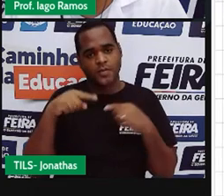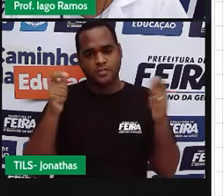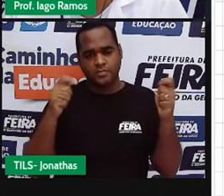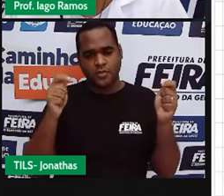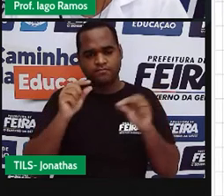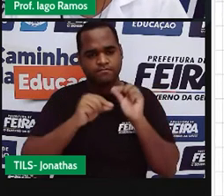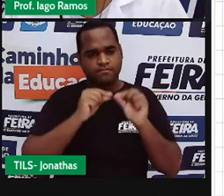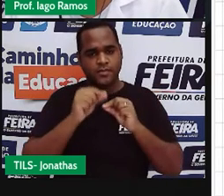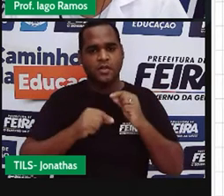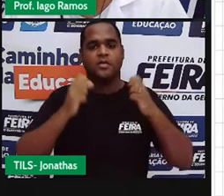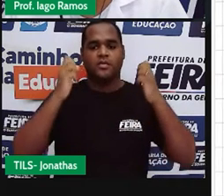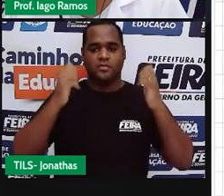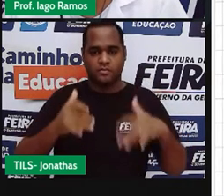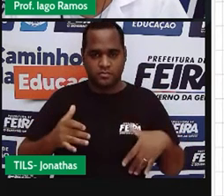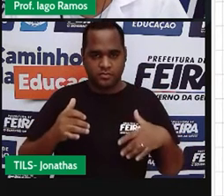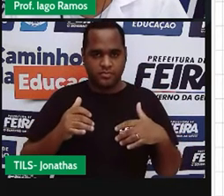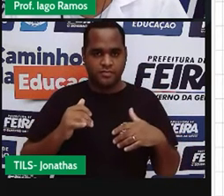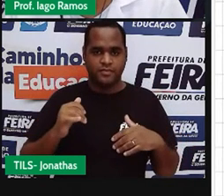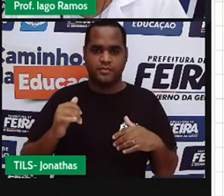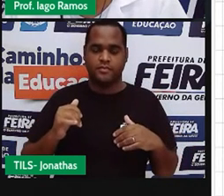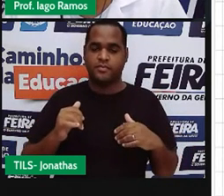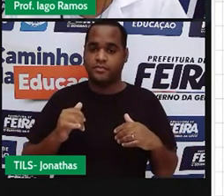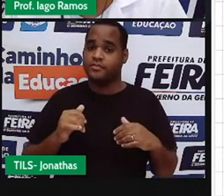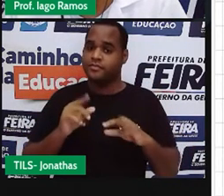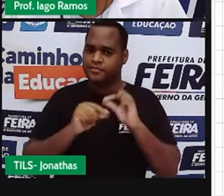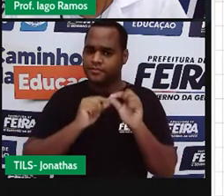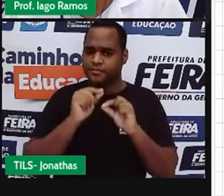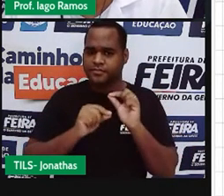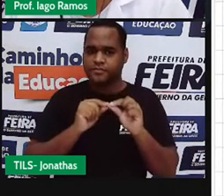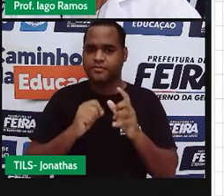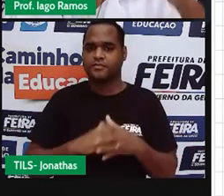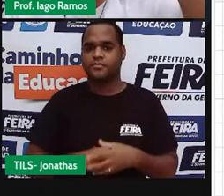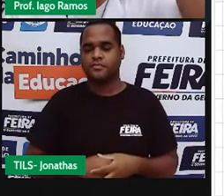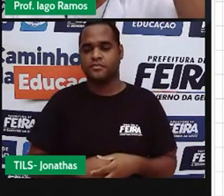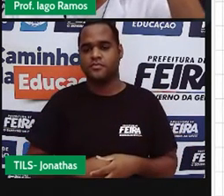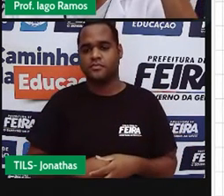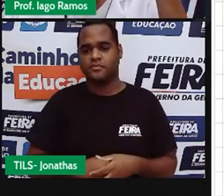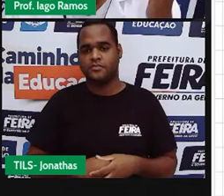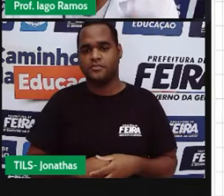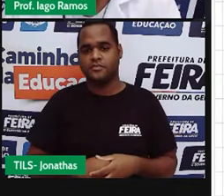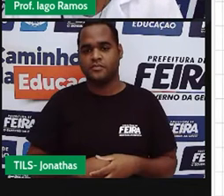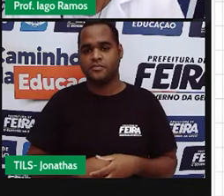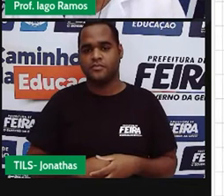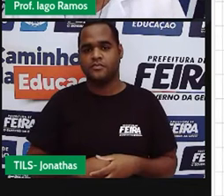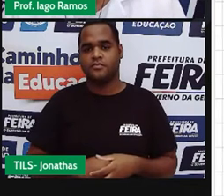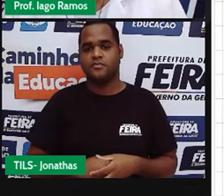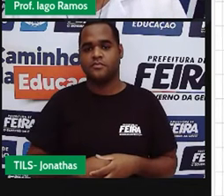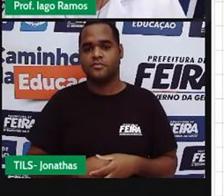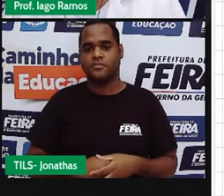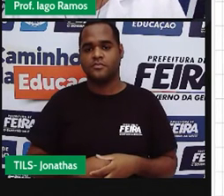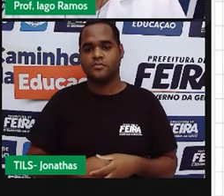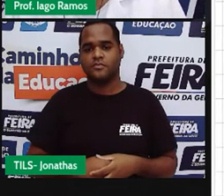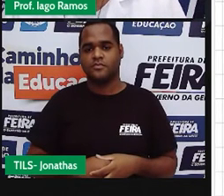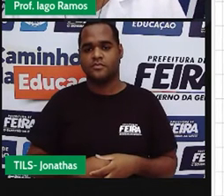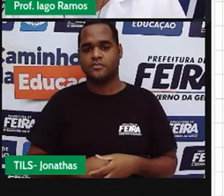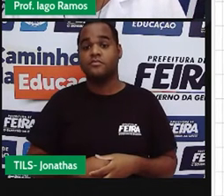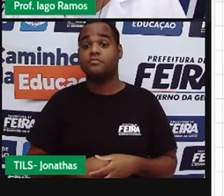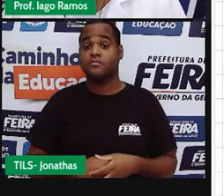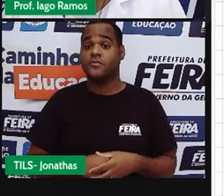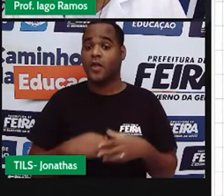fazer? Já que são infinitos pontos, vamos ligar esses pontos.